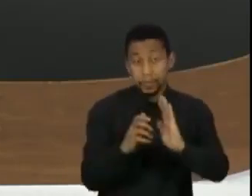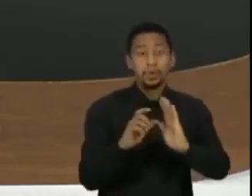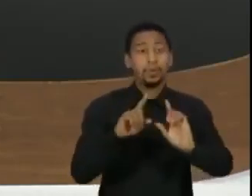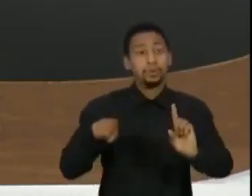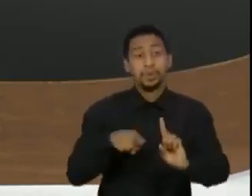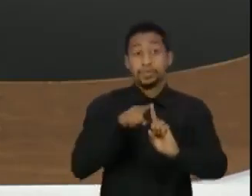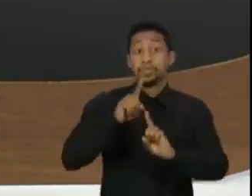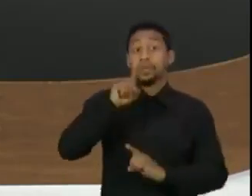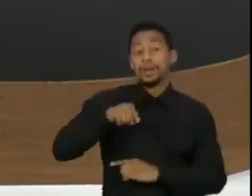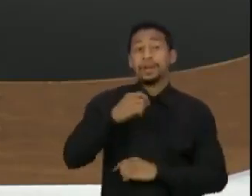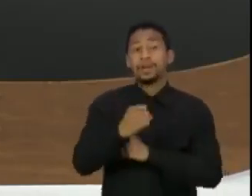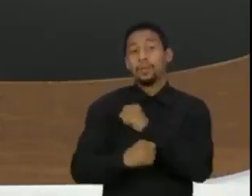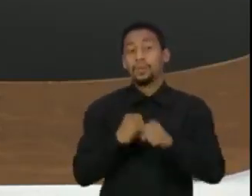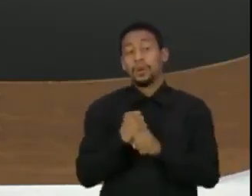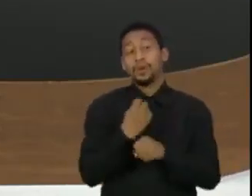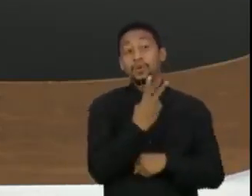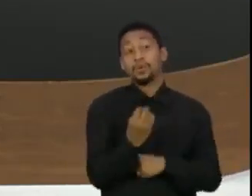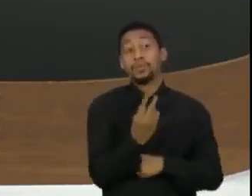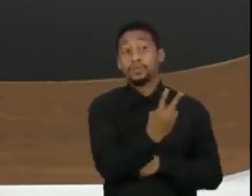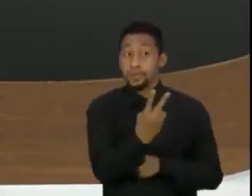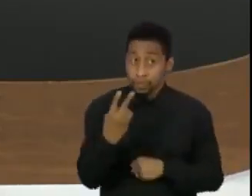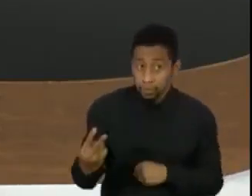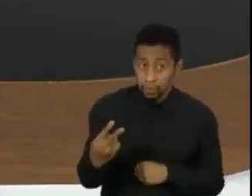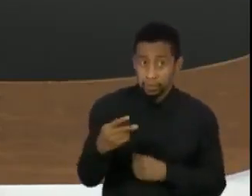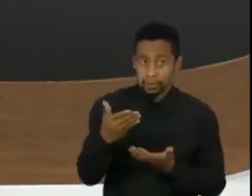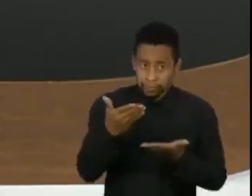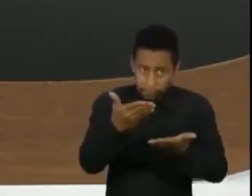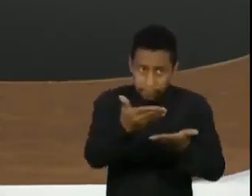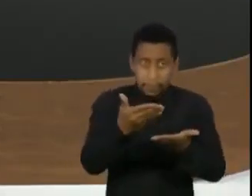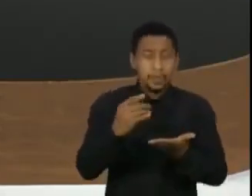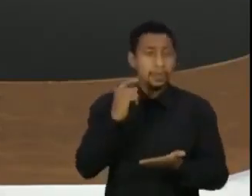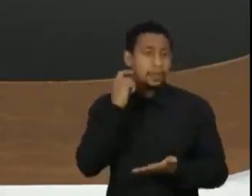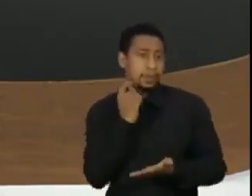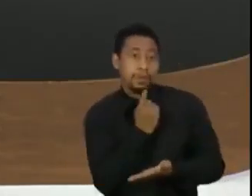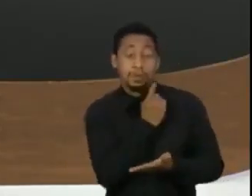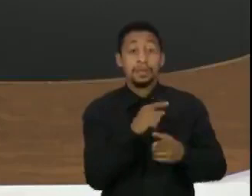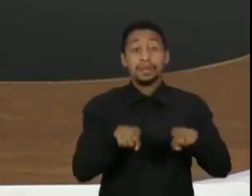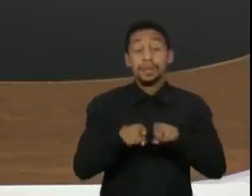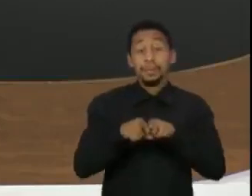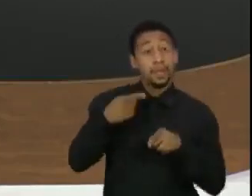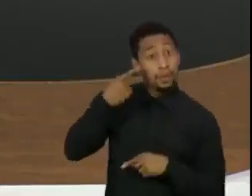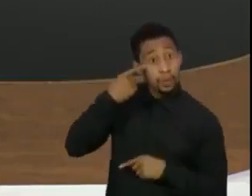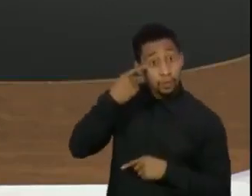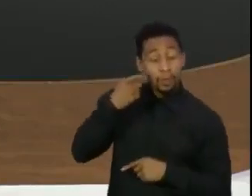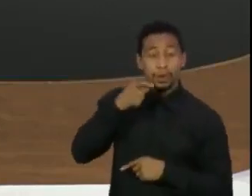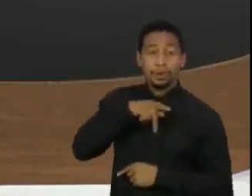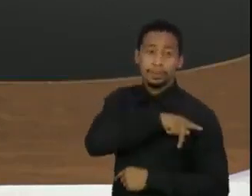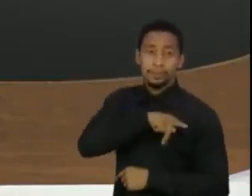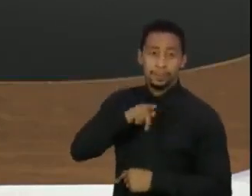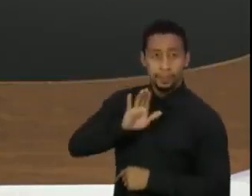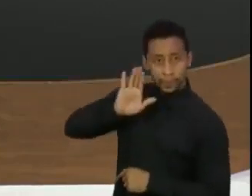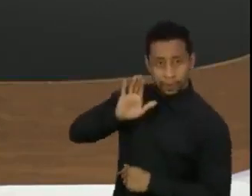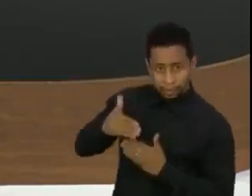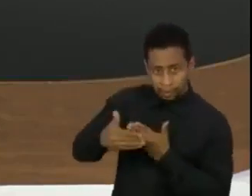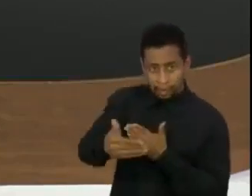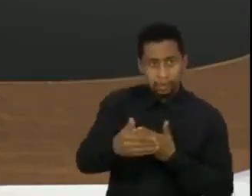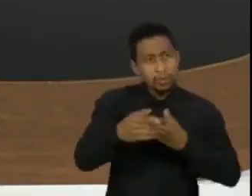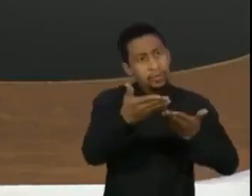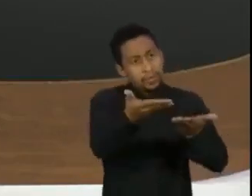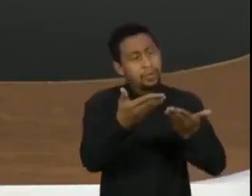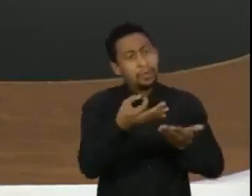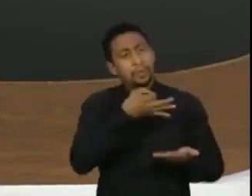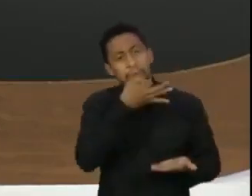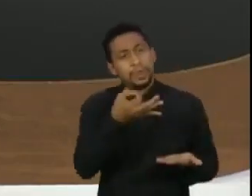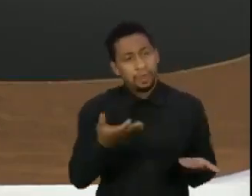com a candidatura do Rodrigo Garcia ao governo de São Paulo e, eventualmente, a do João Doria à presidência da República. Como o senhor se posiciona em